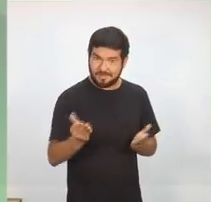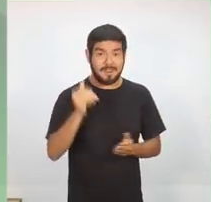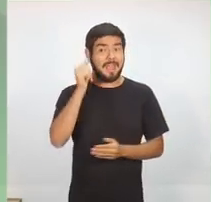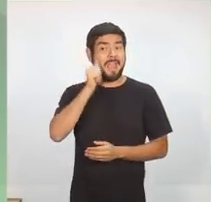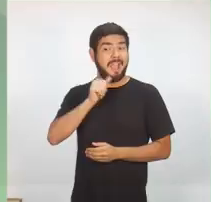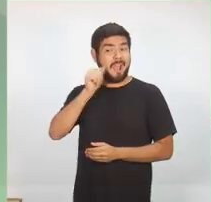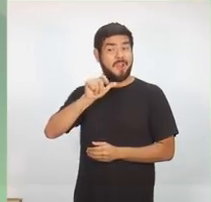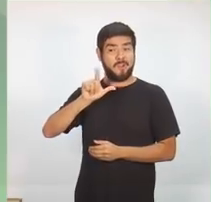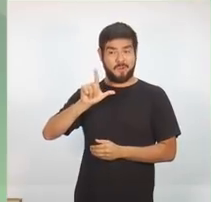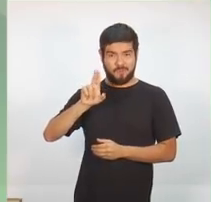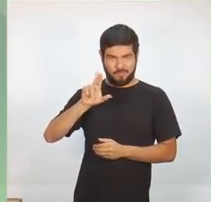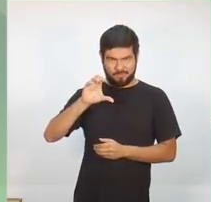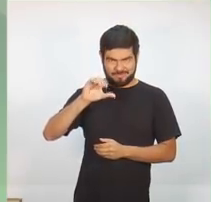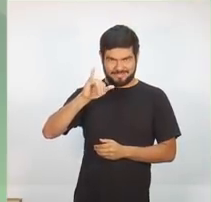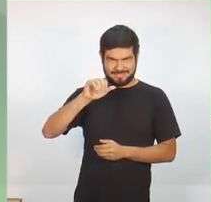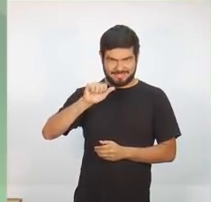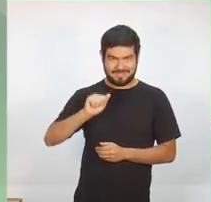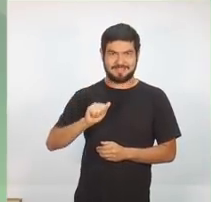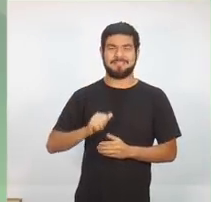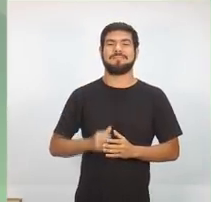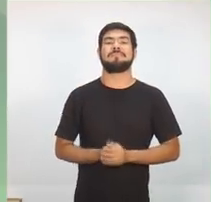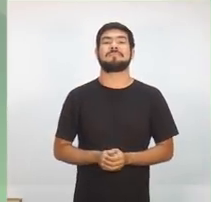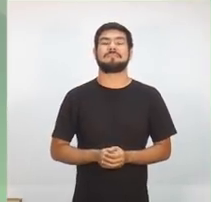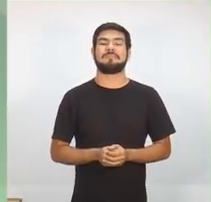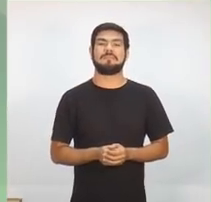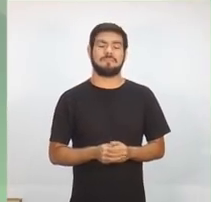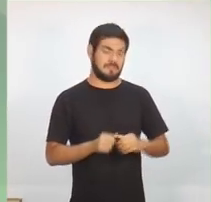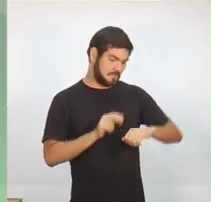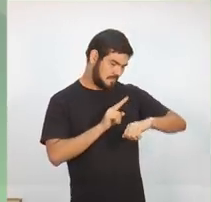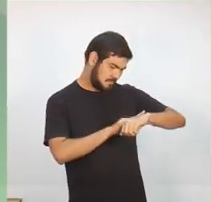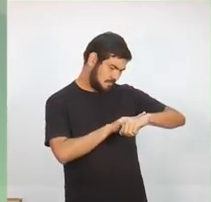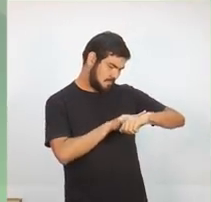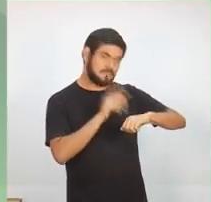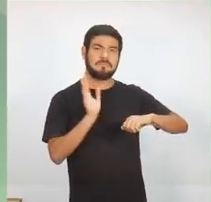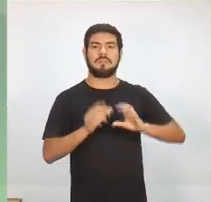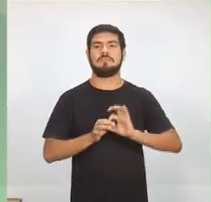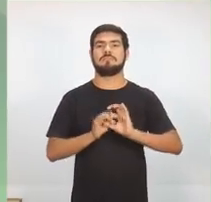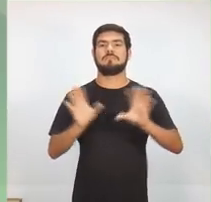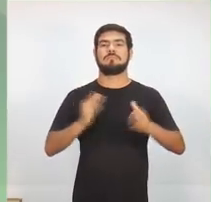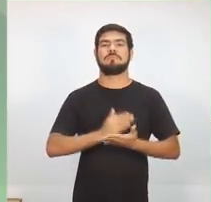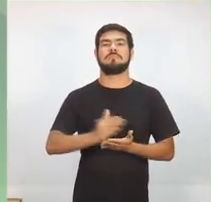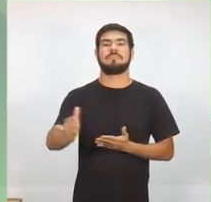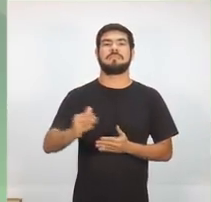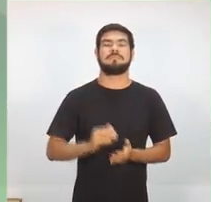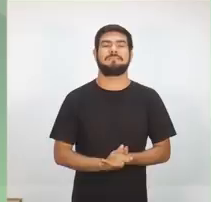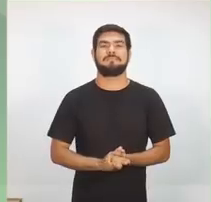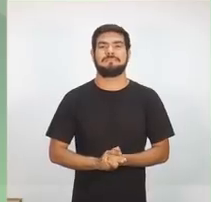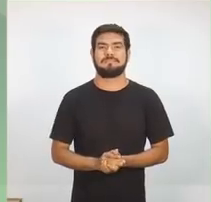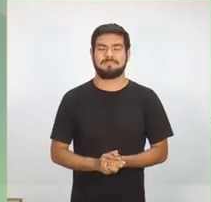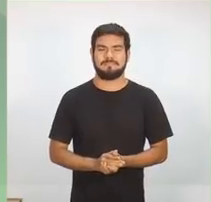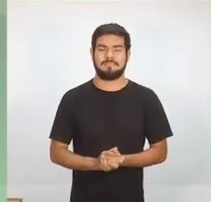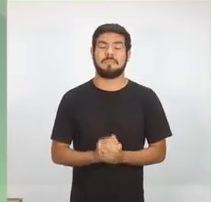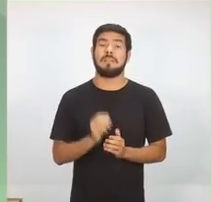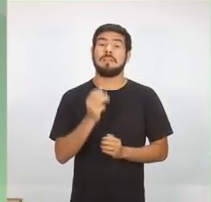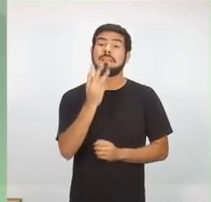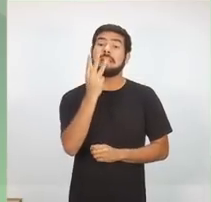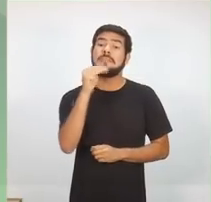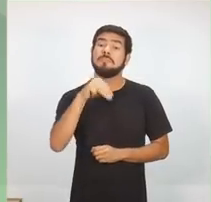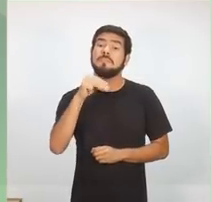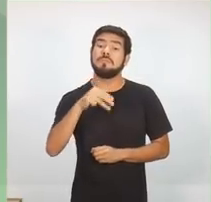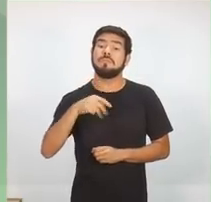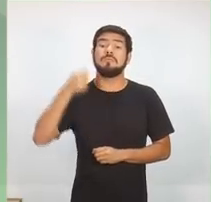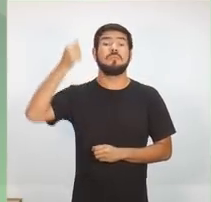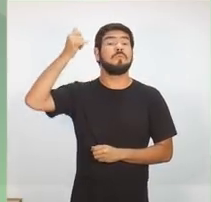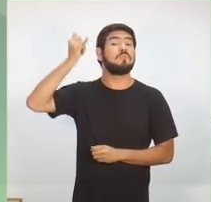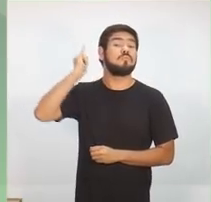candidata Lúcia Antônio, do PCdoB. Cronômetro na tela, por favor. A senhora tem três minutos